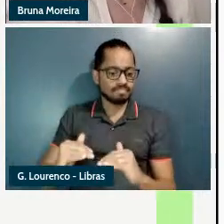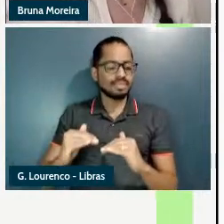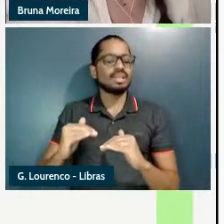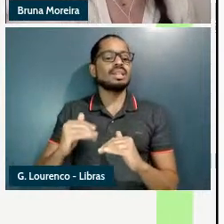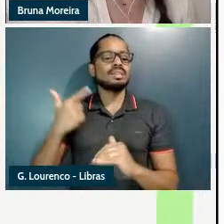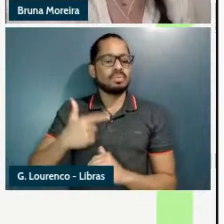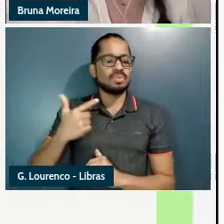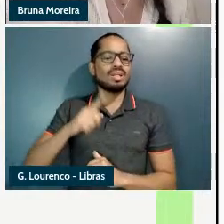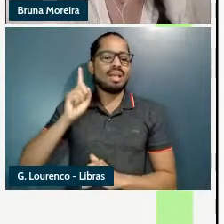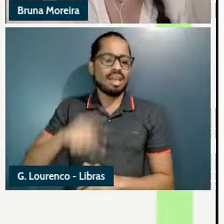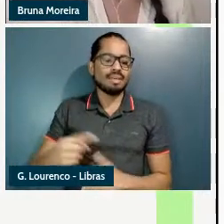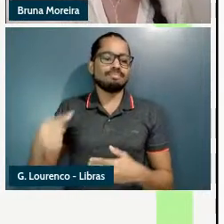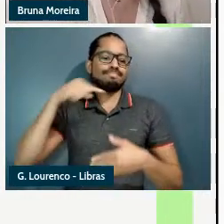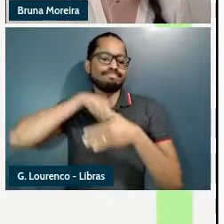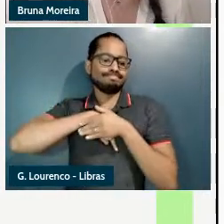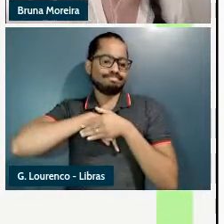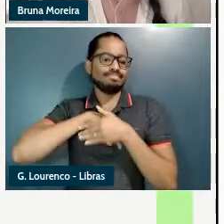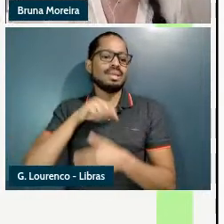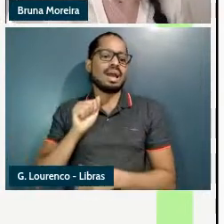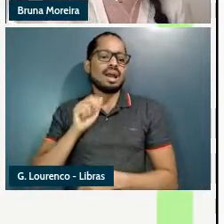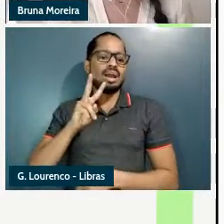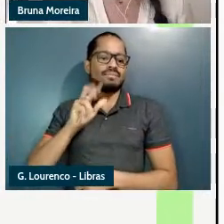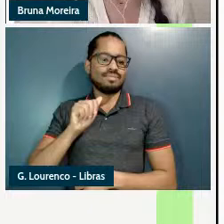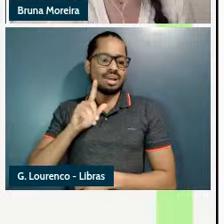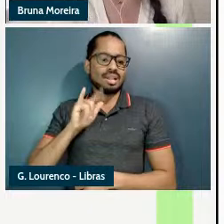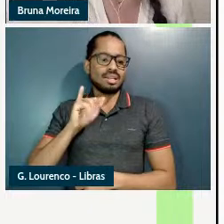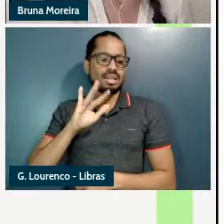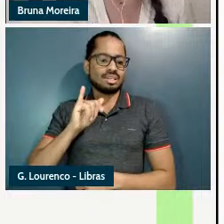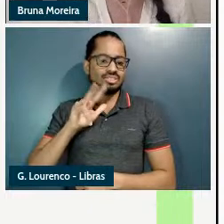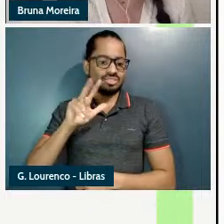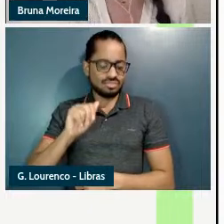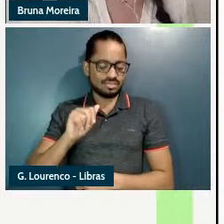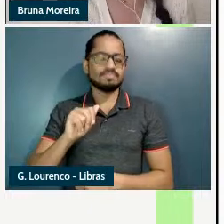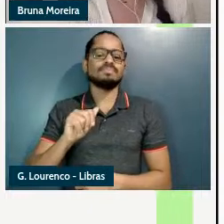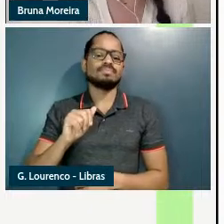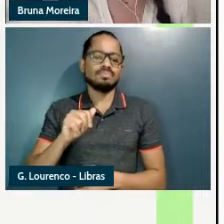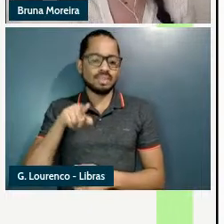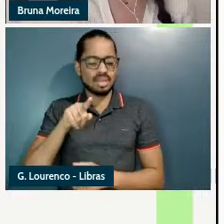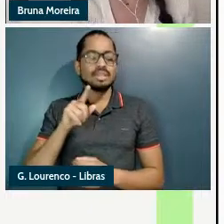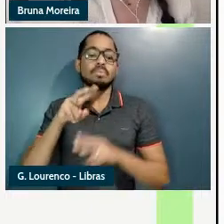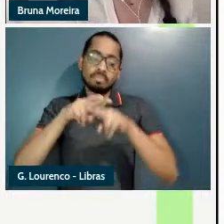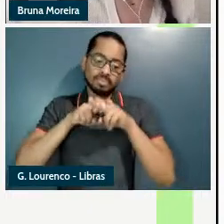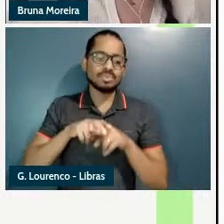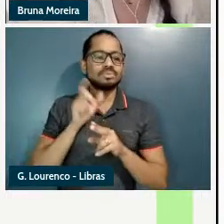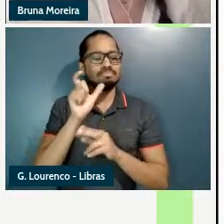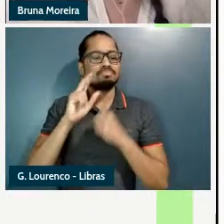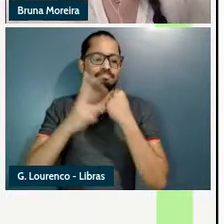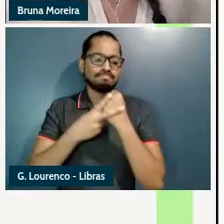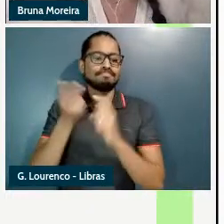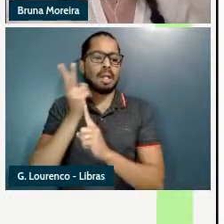a leitura avaliativa a leitura subjetiva ou verídica em que essa leitura de possibilidade é amenizada